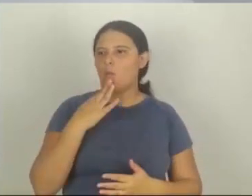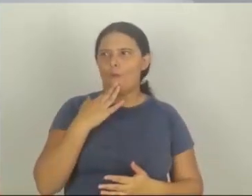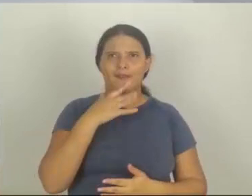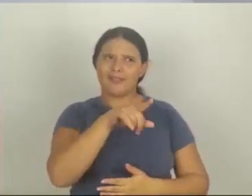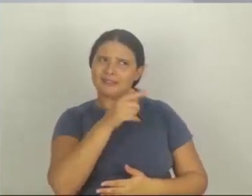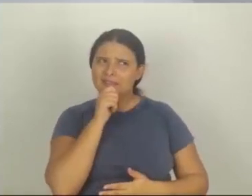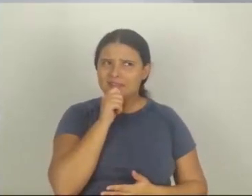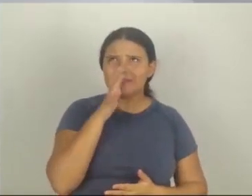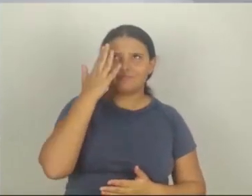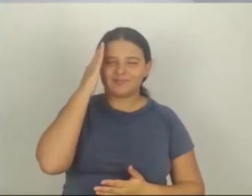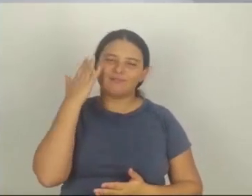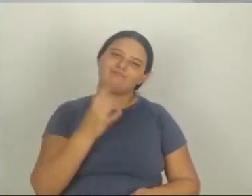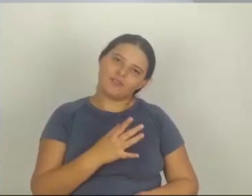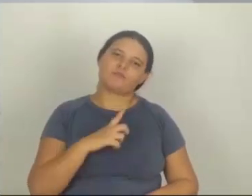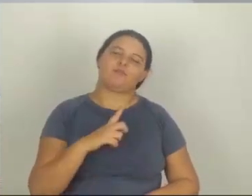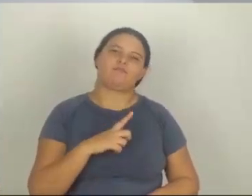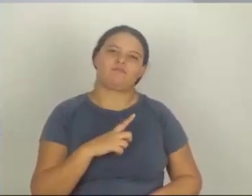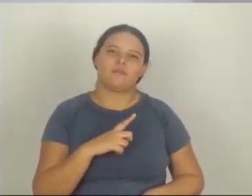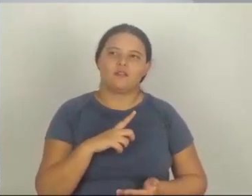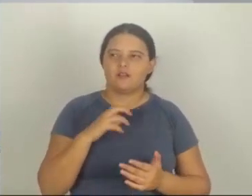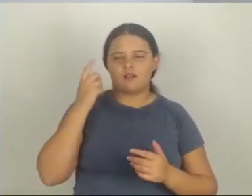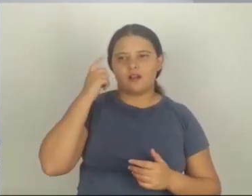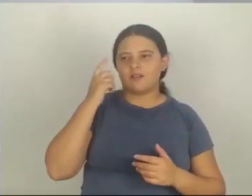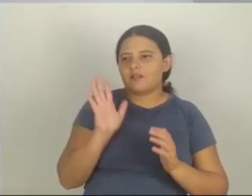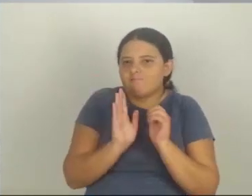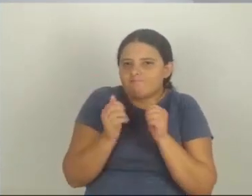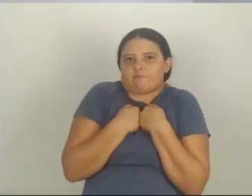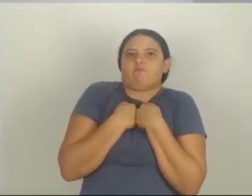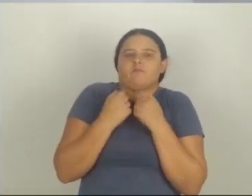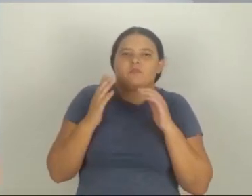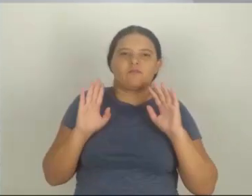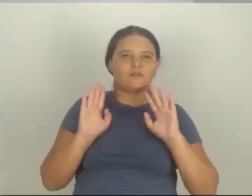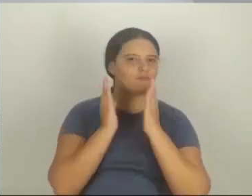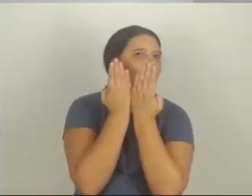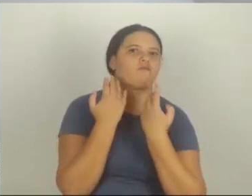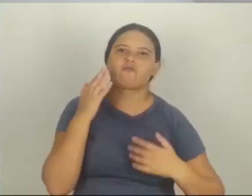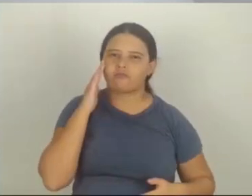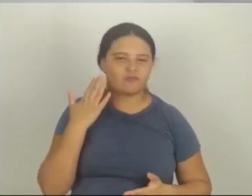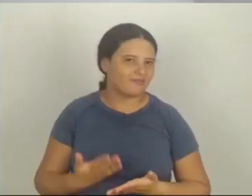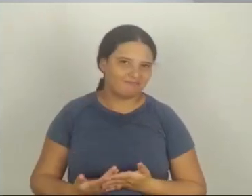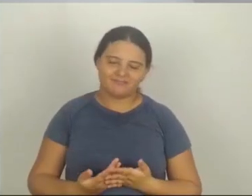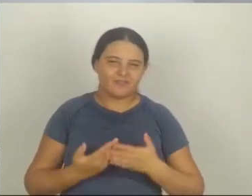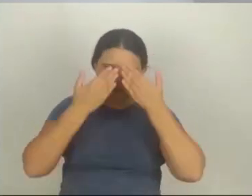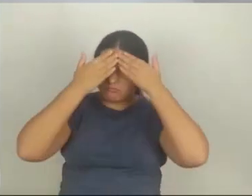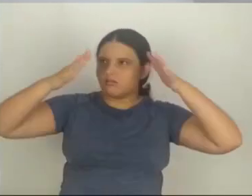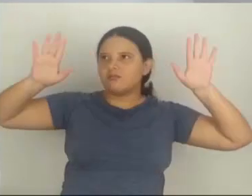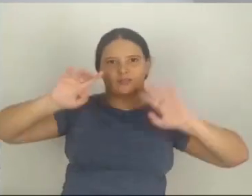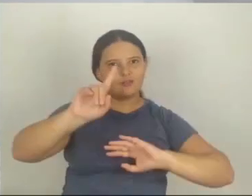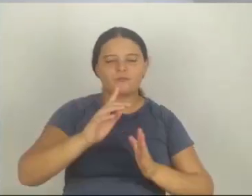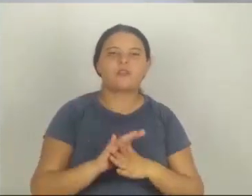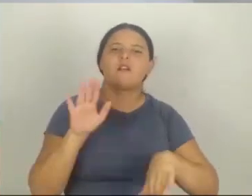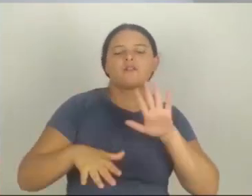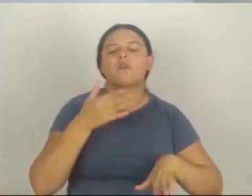conhecido, que ela tem o domínio, né? Então elas se sentem vulneráveis. Isso acontece com homens e com mulheres. Se o homem acha